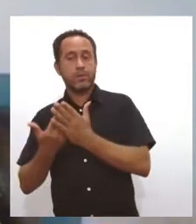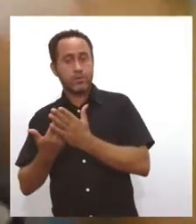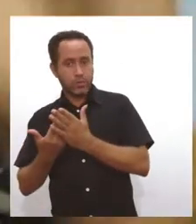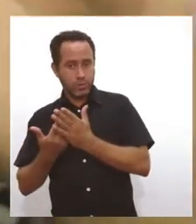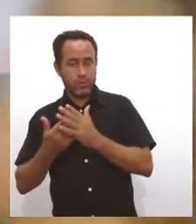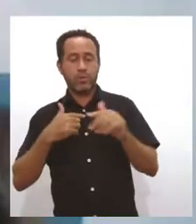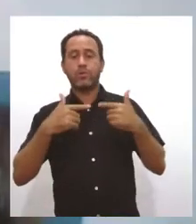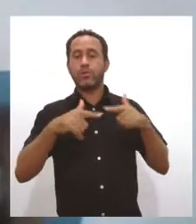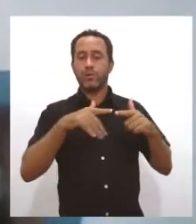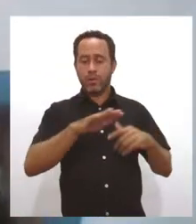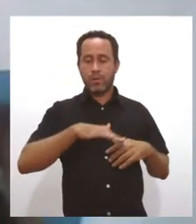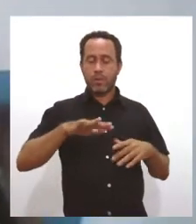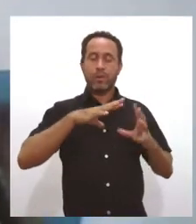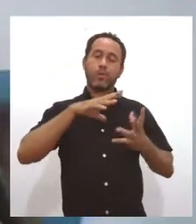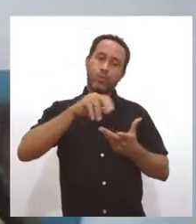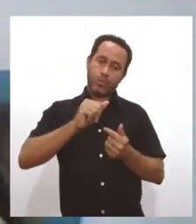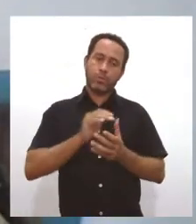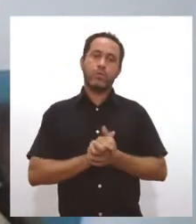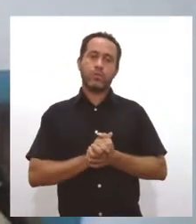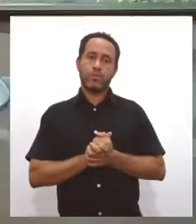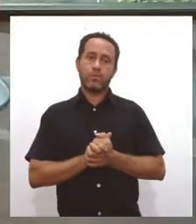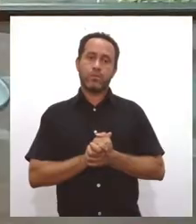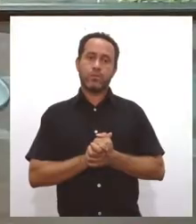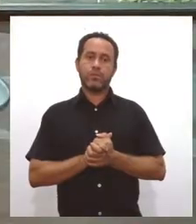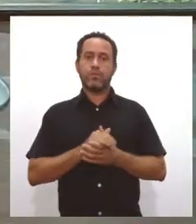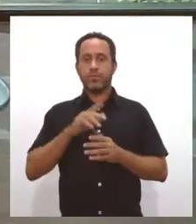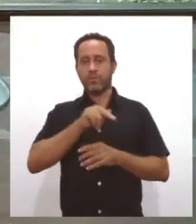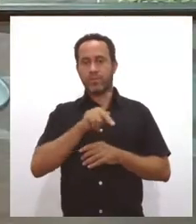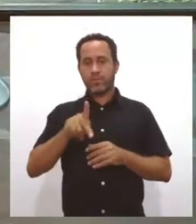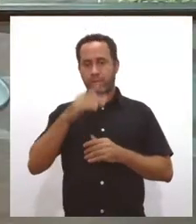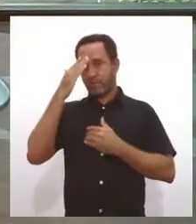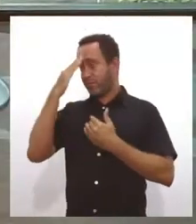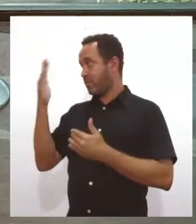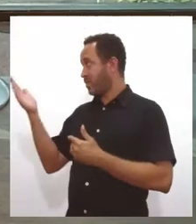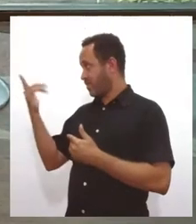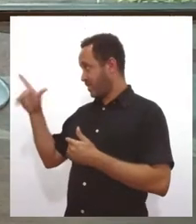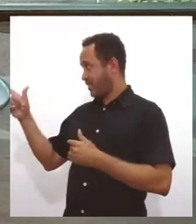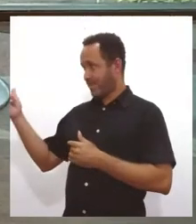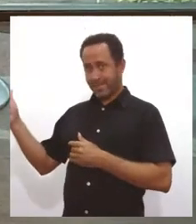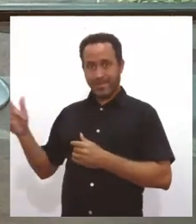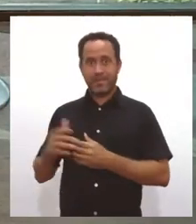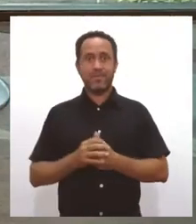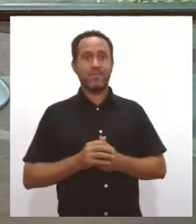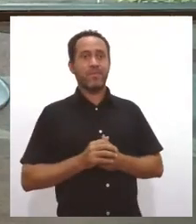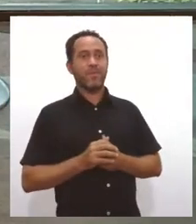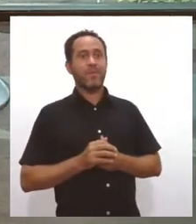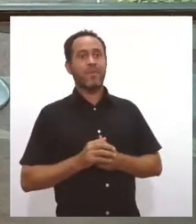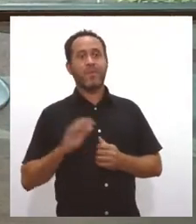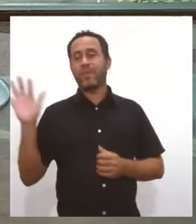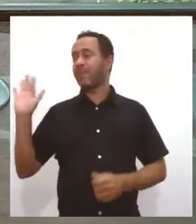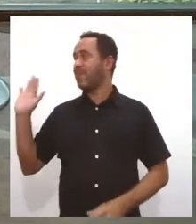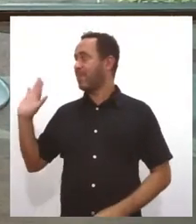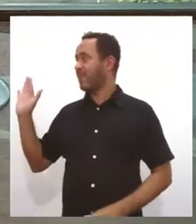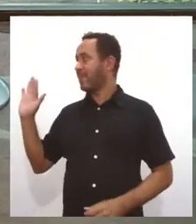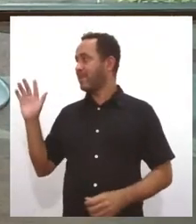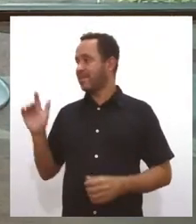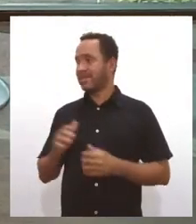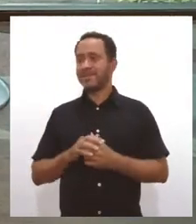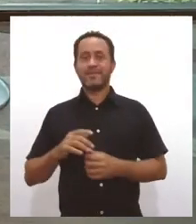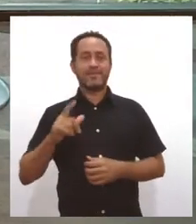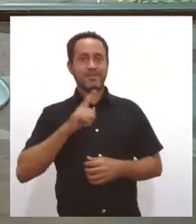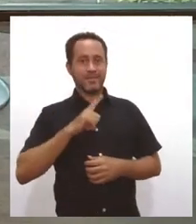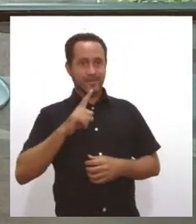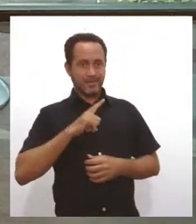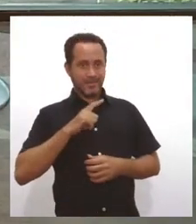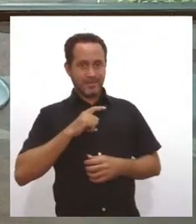trabalho, para o mundo, né? Professora, muito obrigada mais uma vez, Ju. Eu agradecer. Até uma próxima oportunidade. Nós temos aí uma